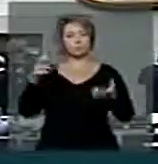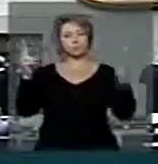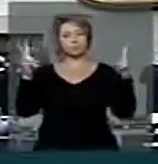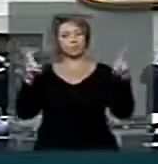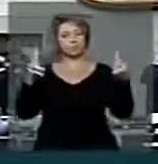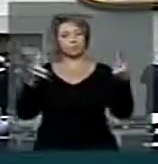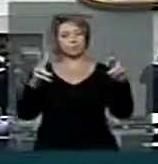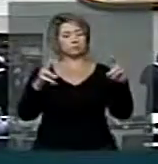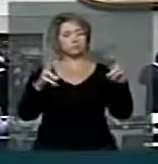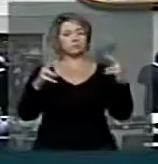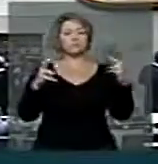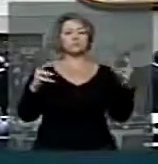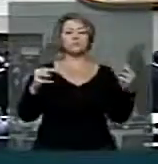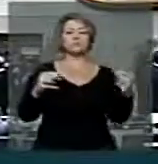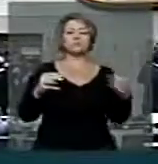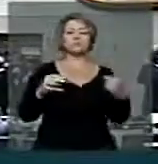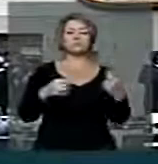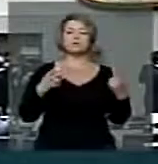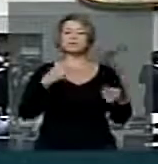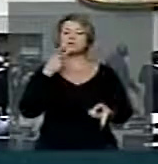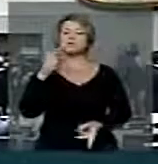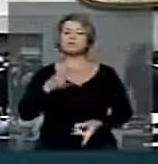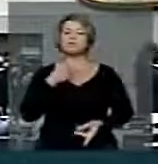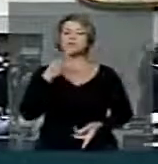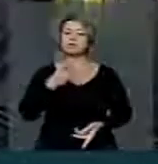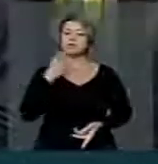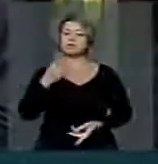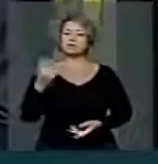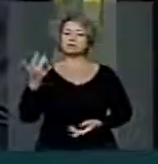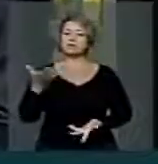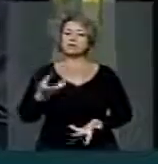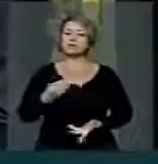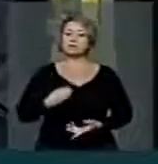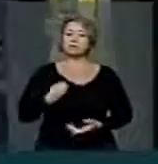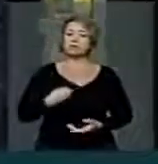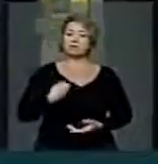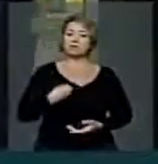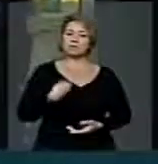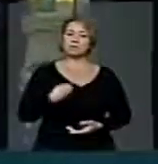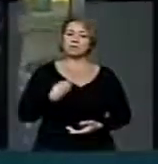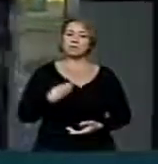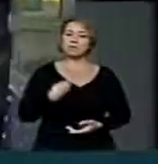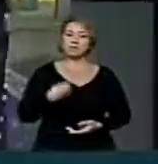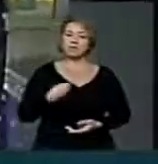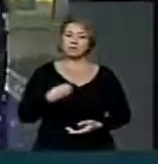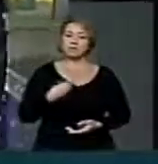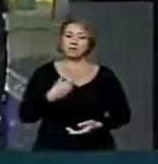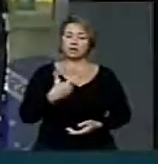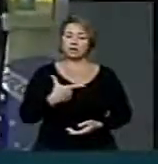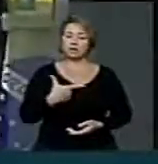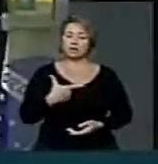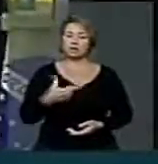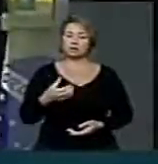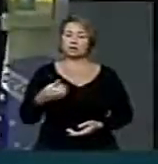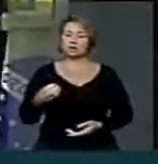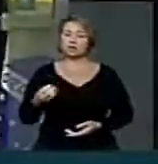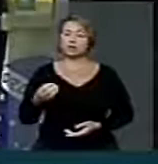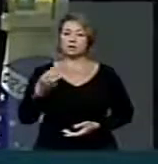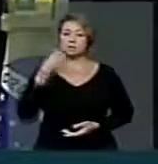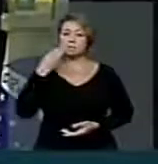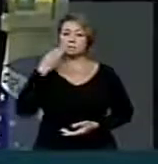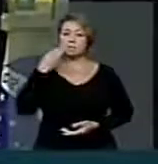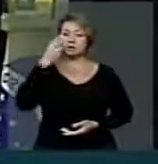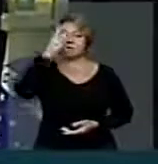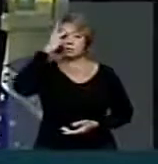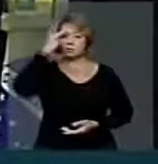que diz respeito à vida de 200 milhões de brasileiros. Não